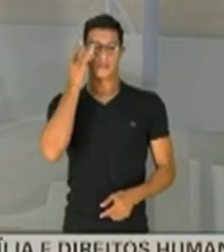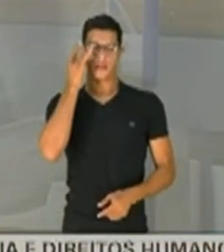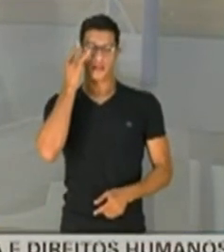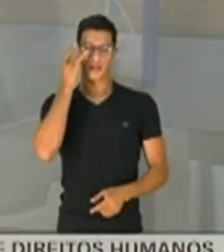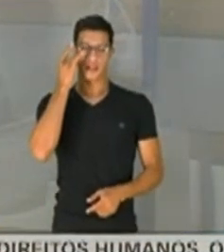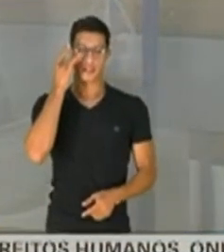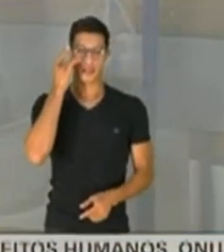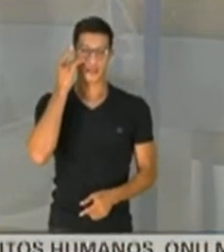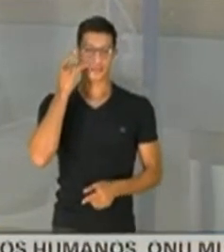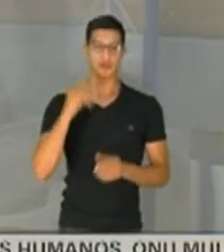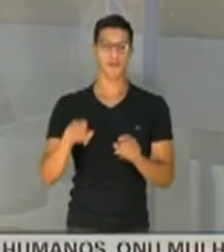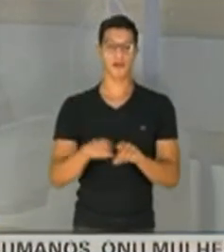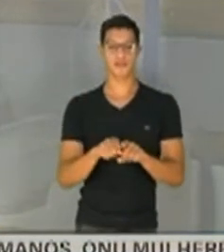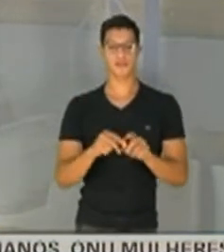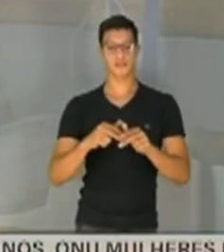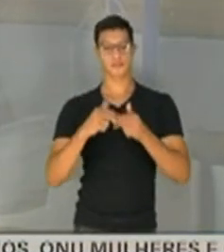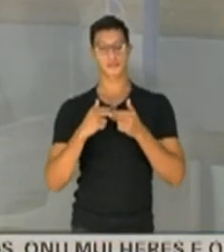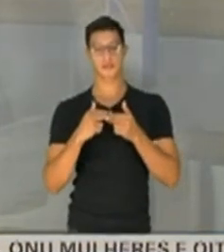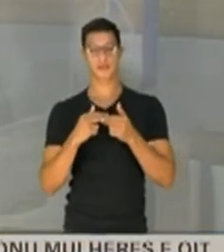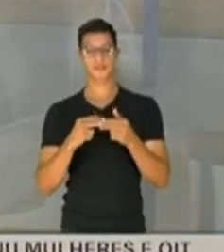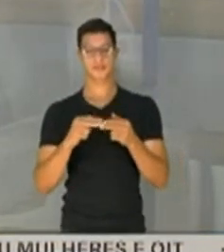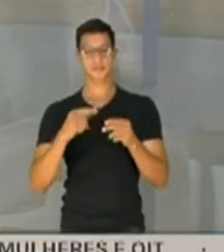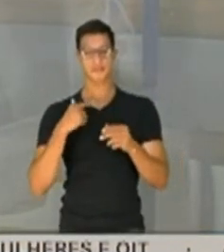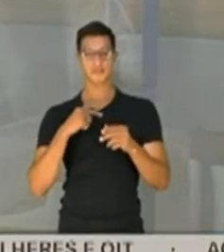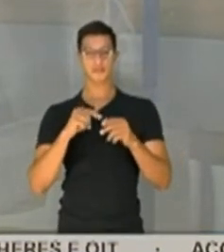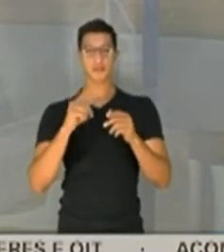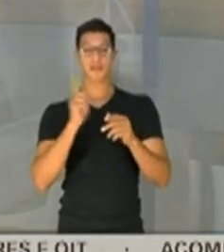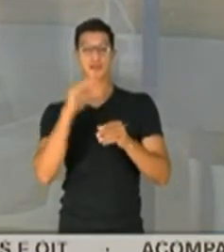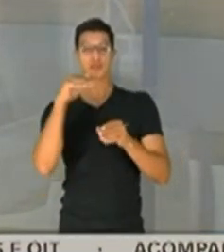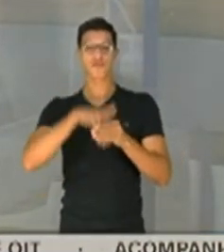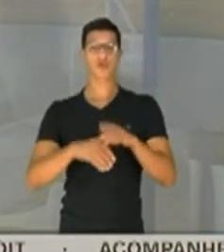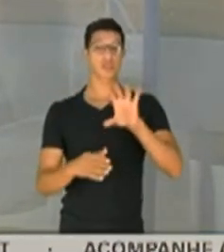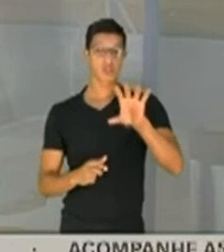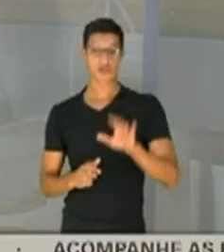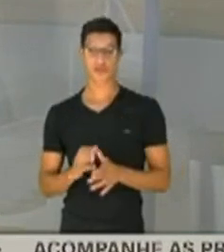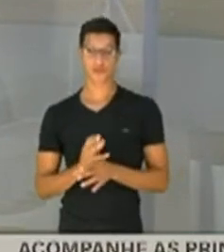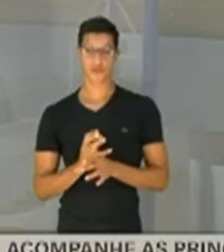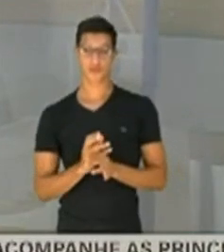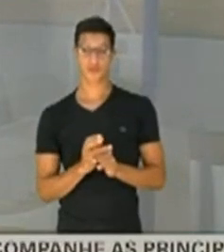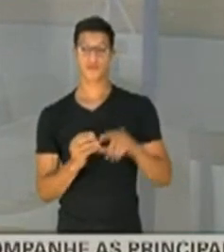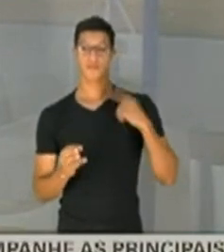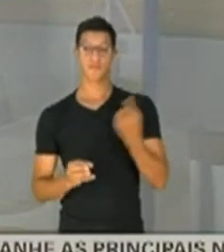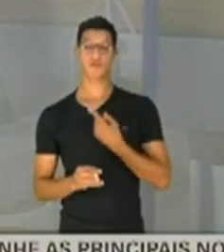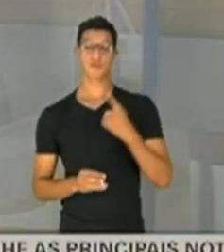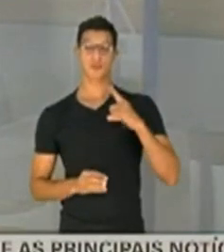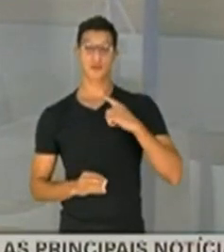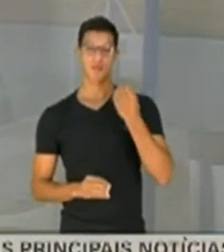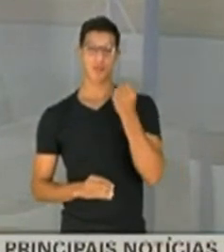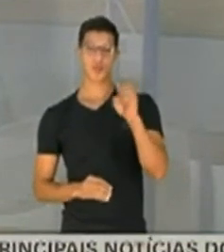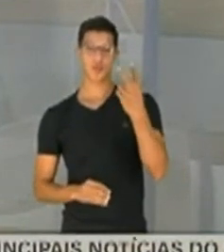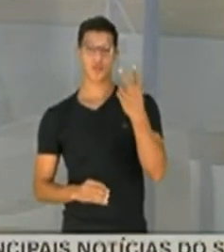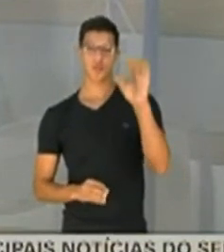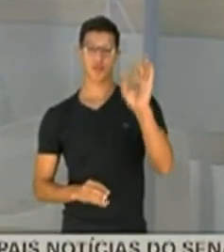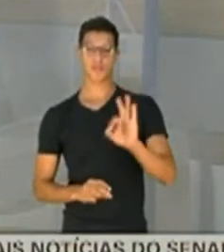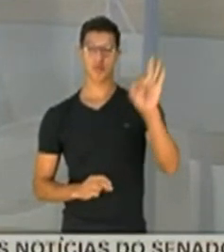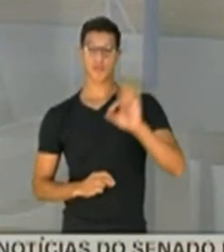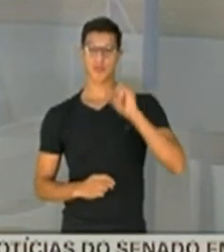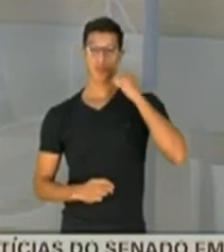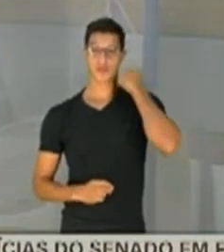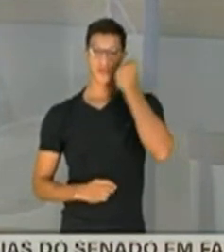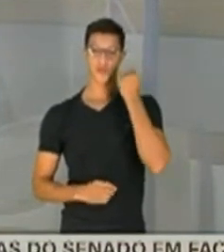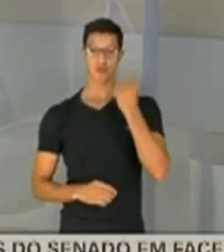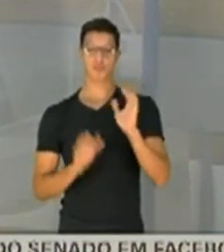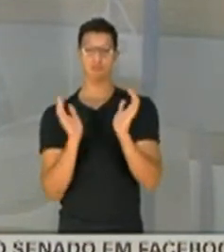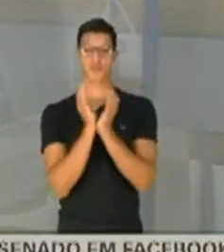Será que é por isso a blindagem, para que não se vote isso? Nós temos 82% dos senadores dessa